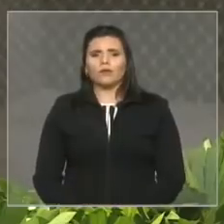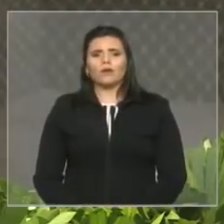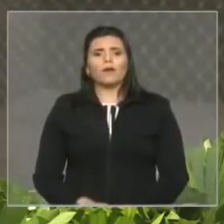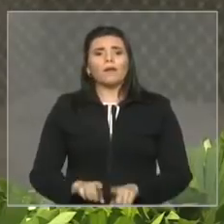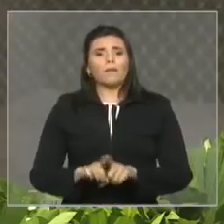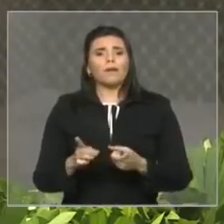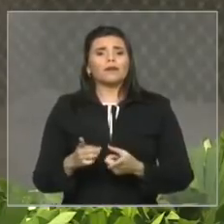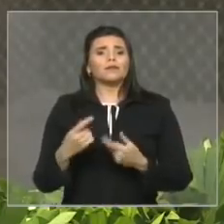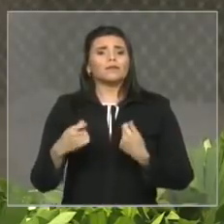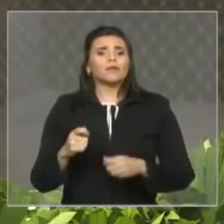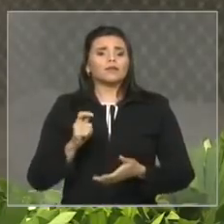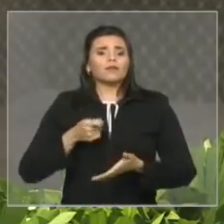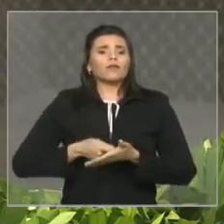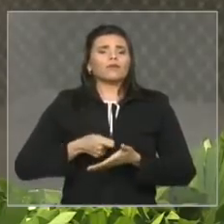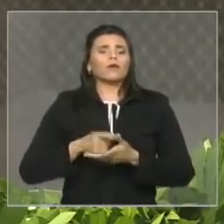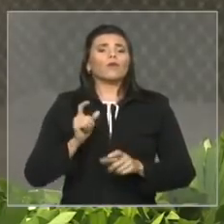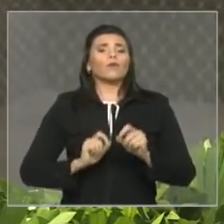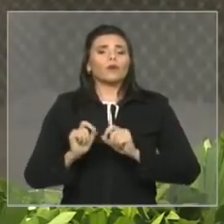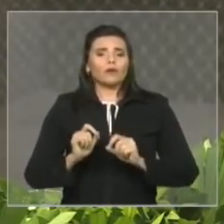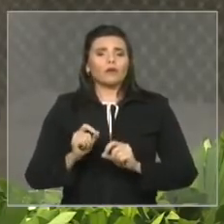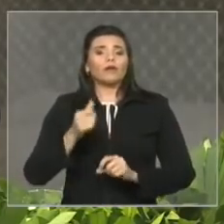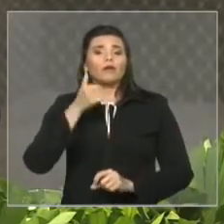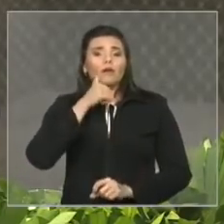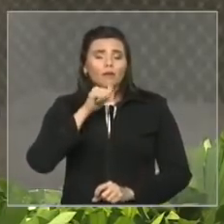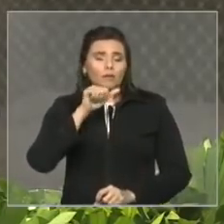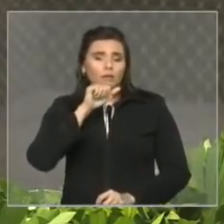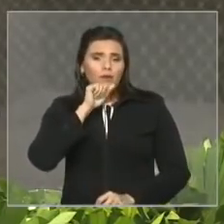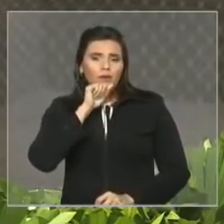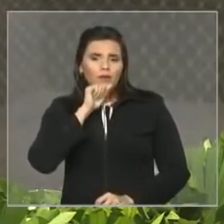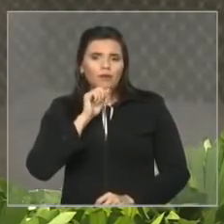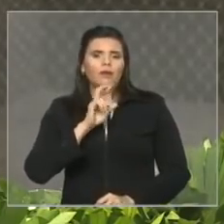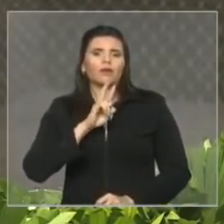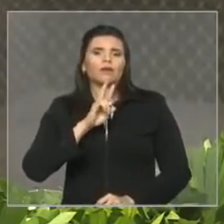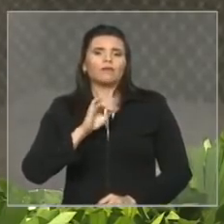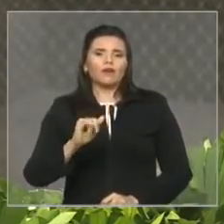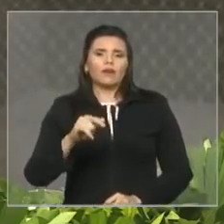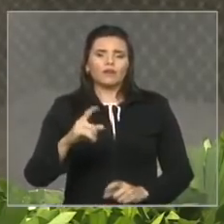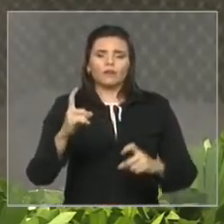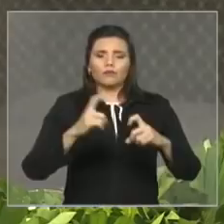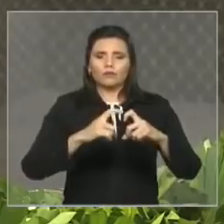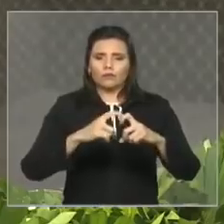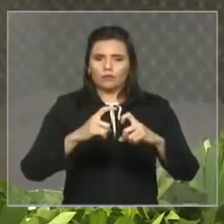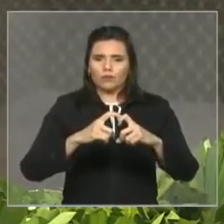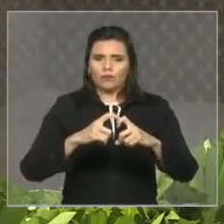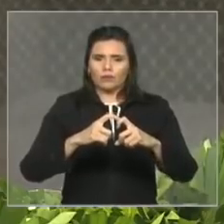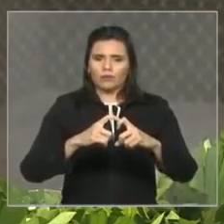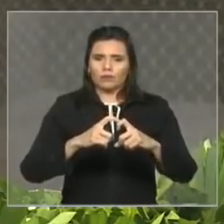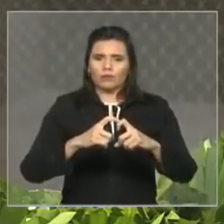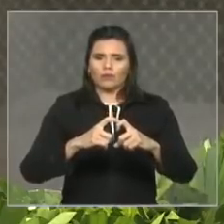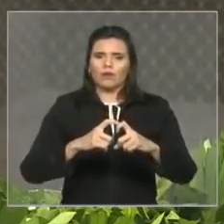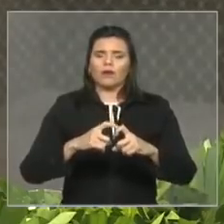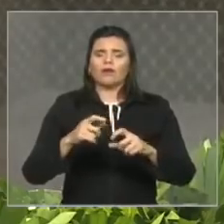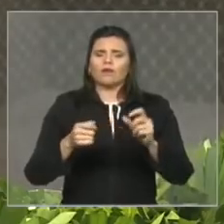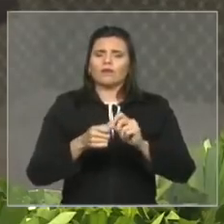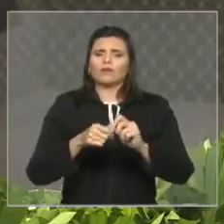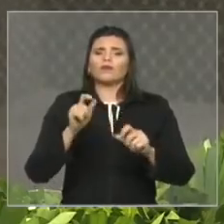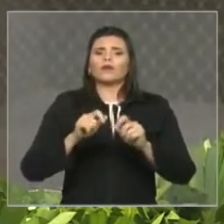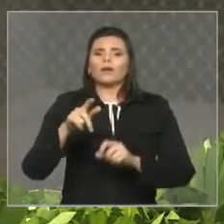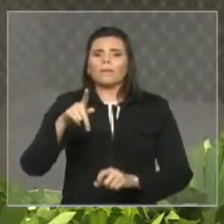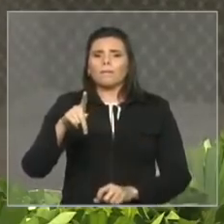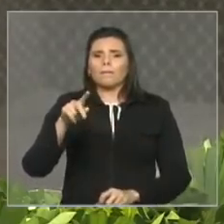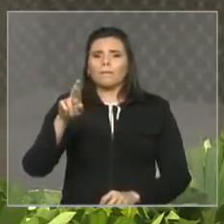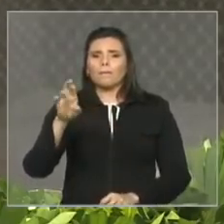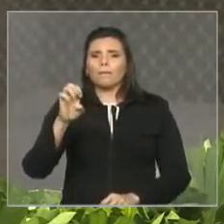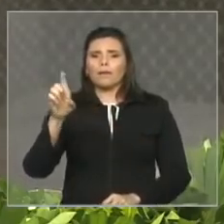a mãe comparece recebe se ela não comparecer ela não recebe e para garantir uma segunda